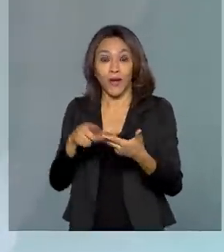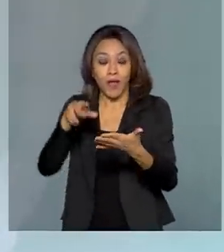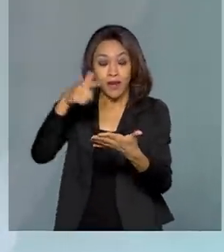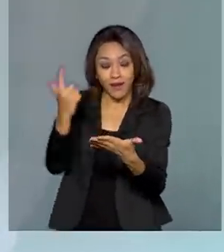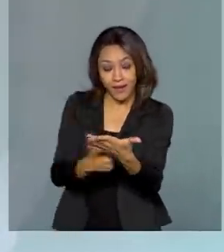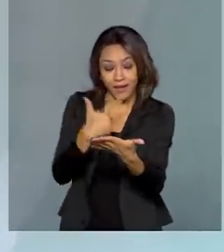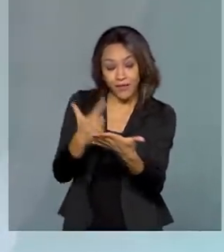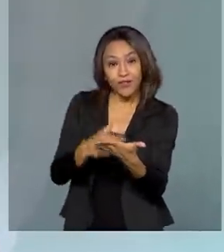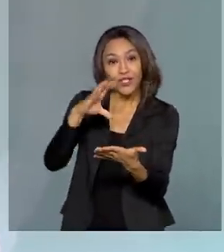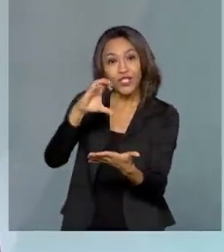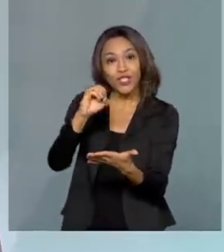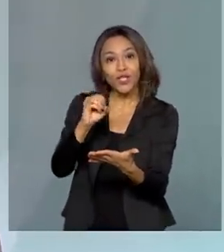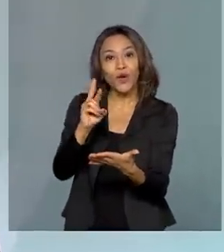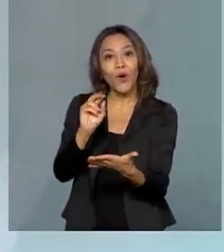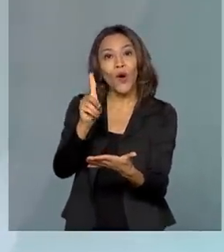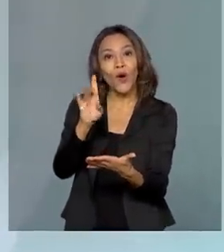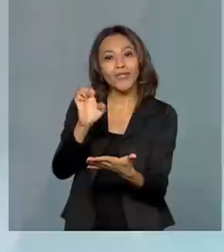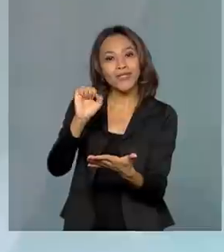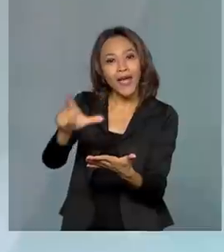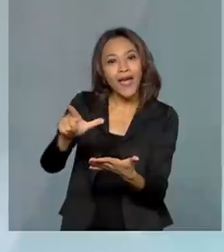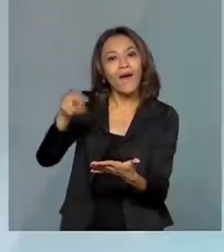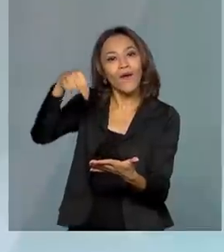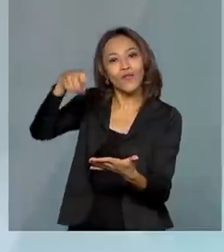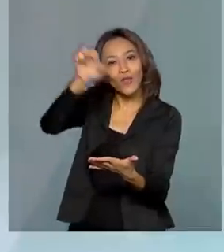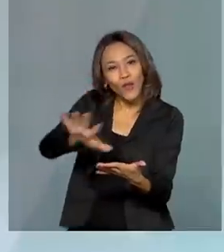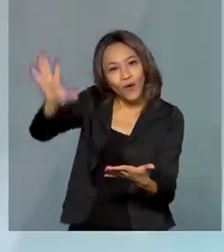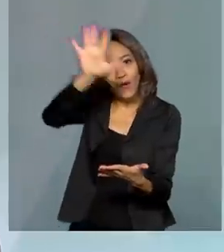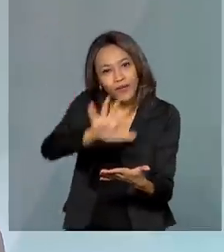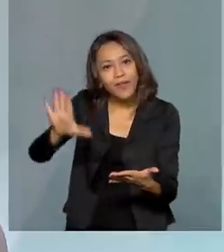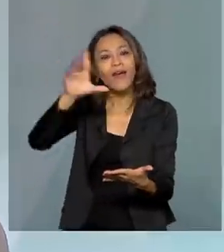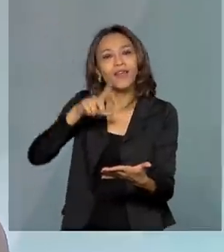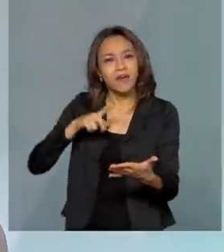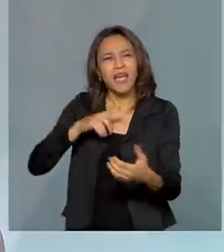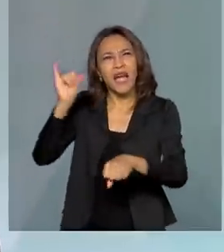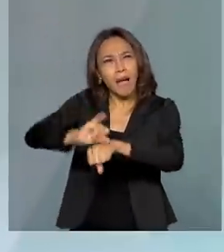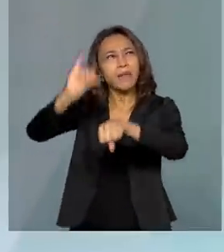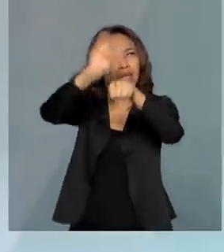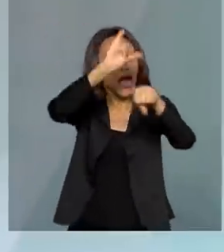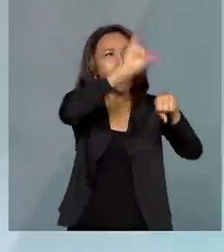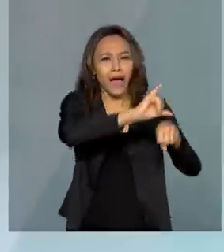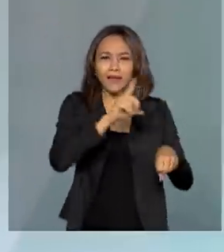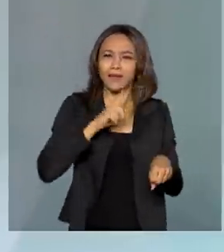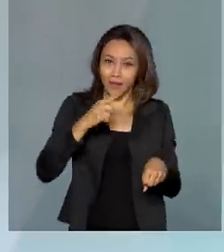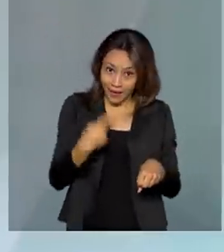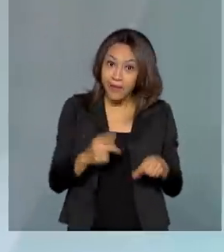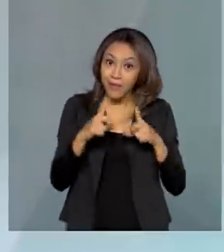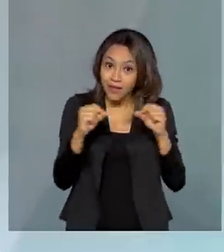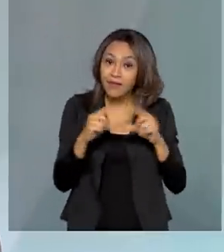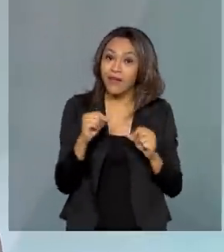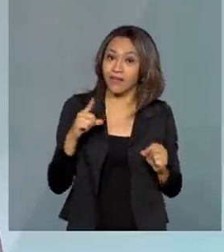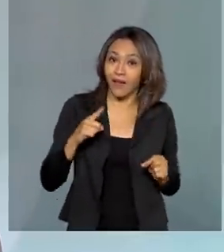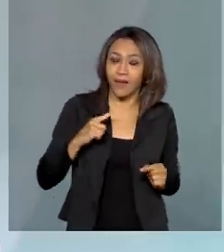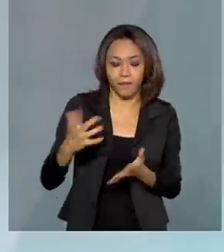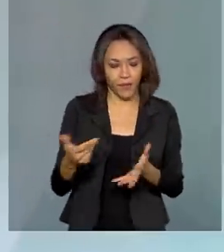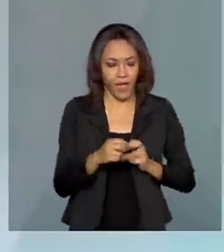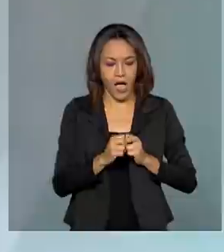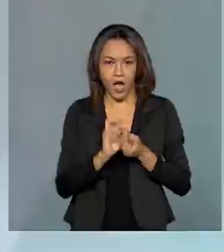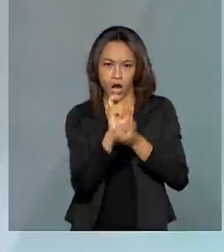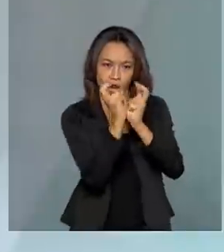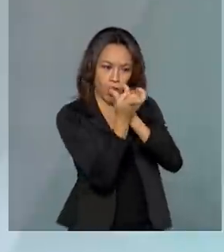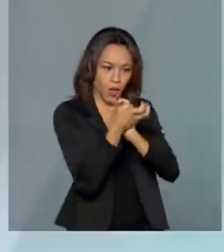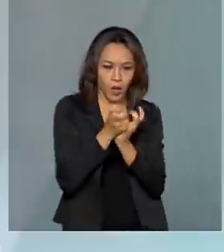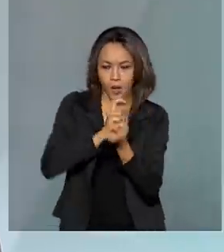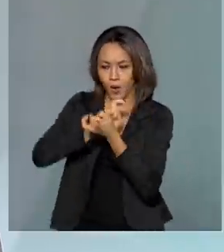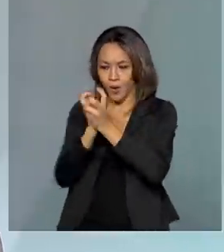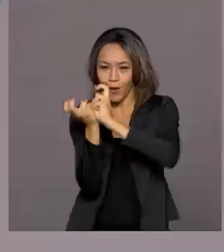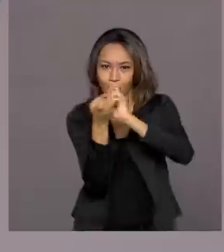que hoje a gente encontra em todo o Nordeste, até nessas grandes capitais, como é o caso de Brasília. A Roda de Capoeira também